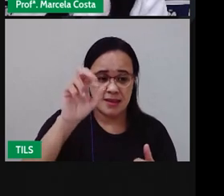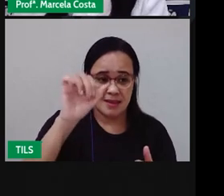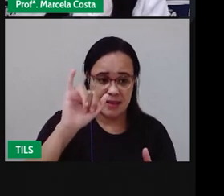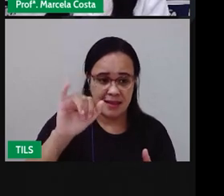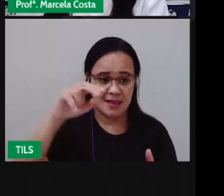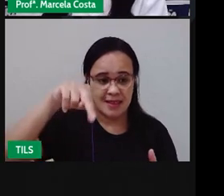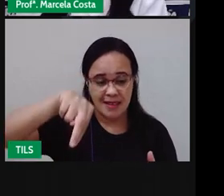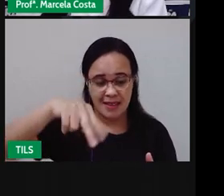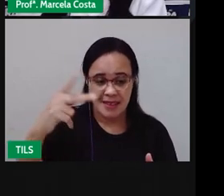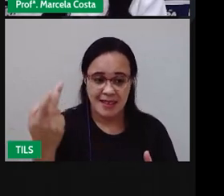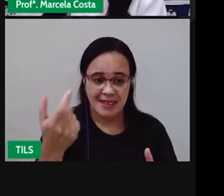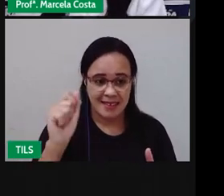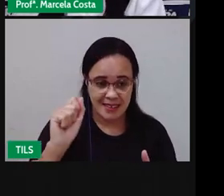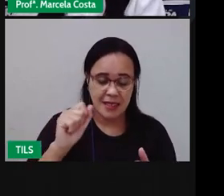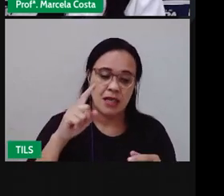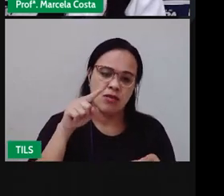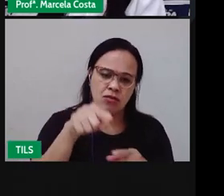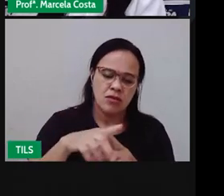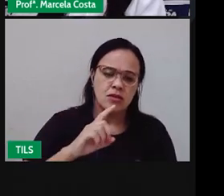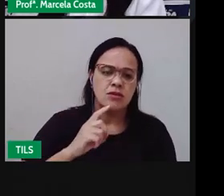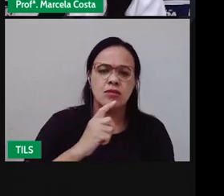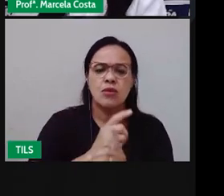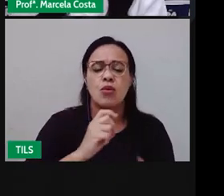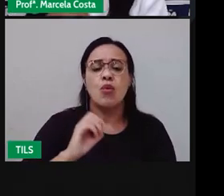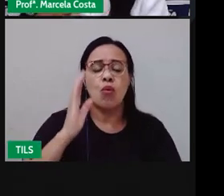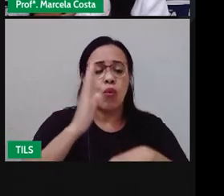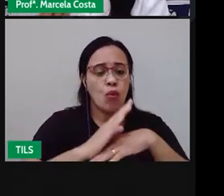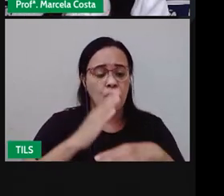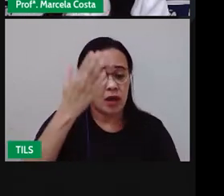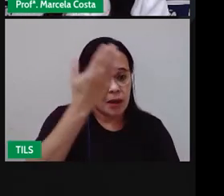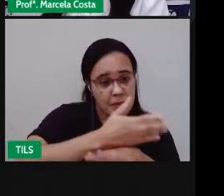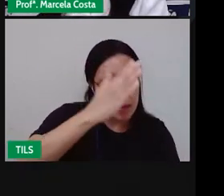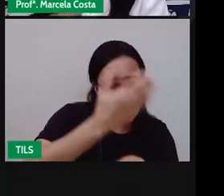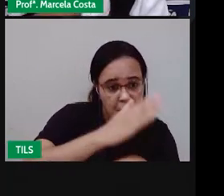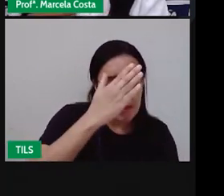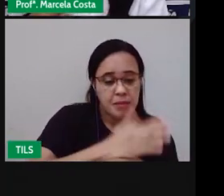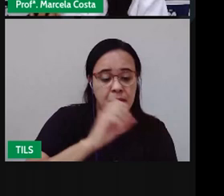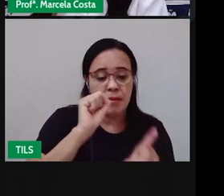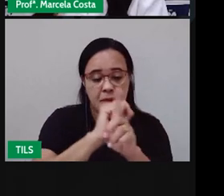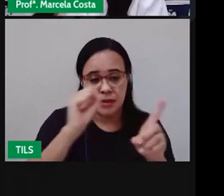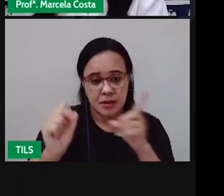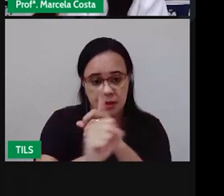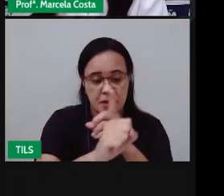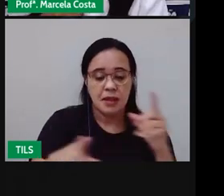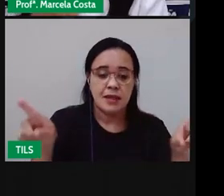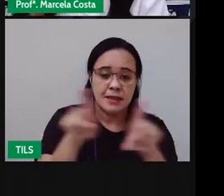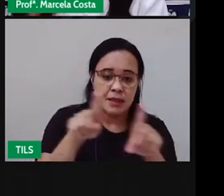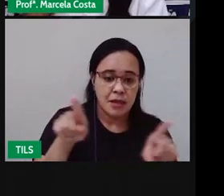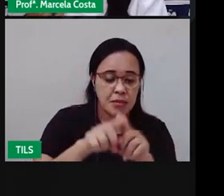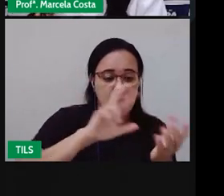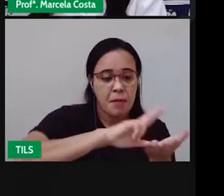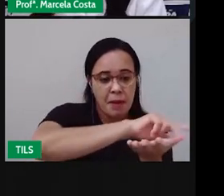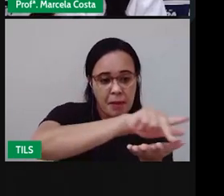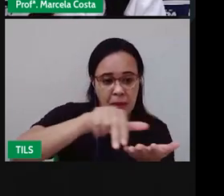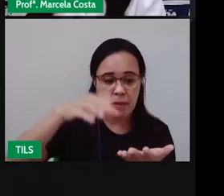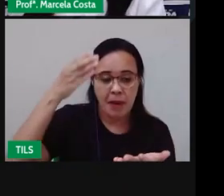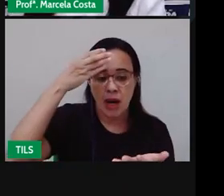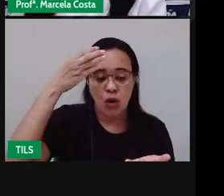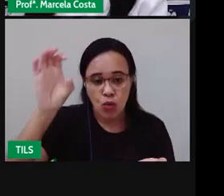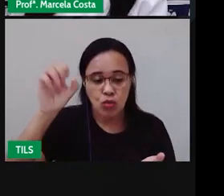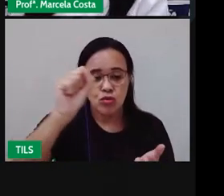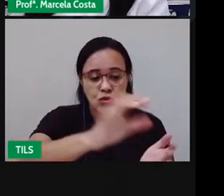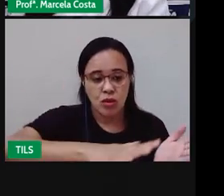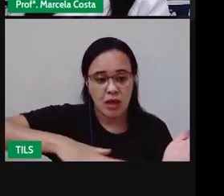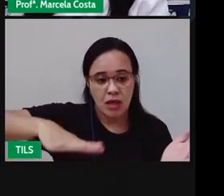identificar práticas sociais a reconhecer diferenças culturais, regionais